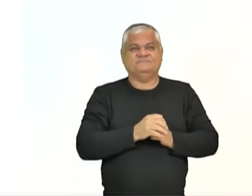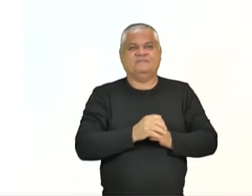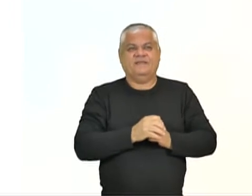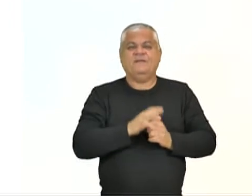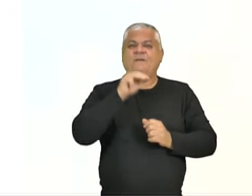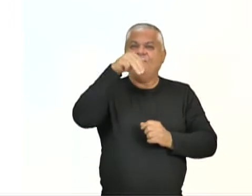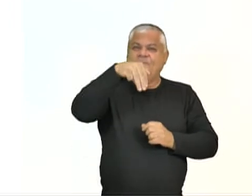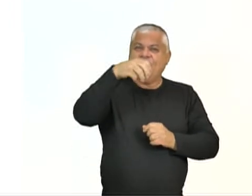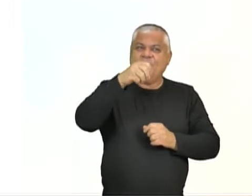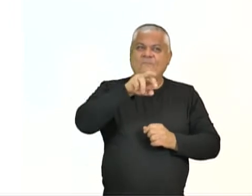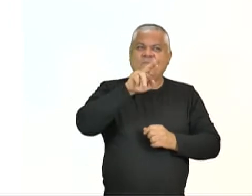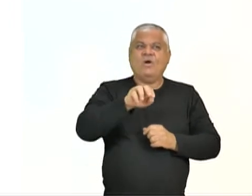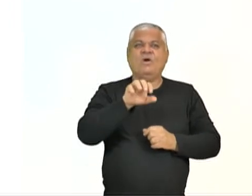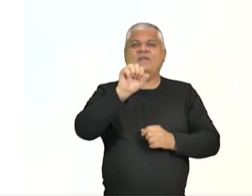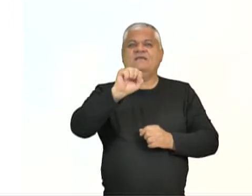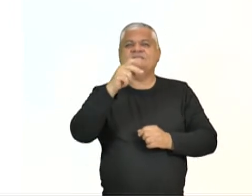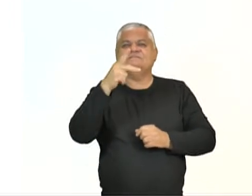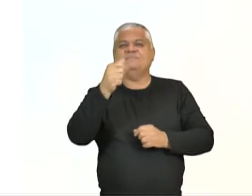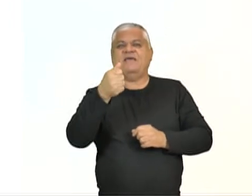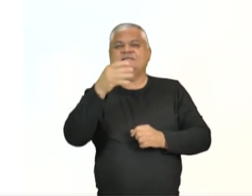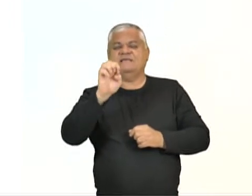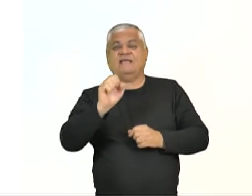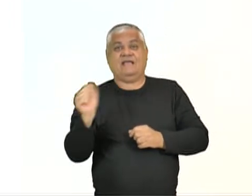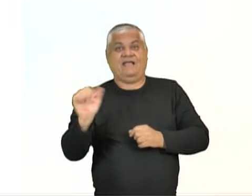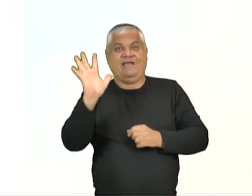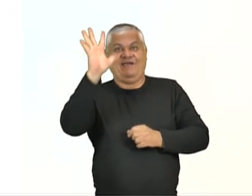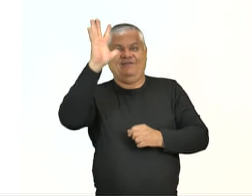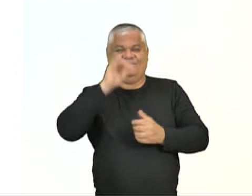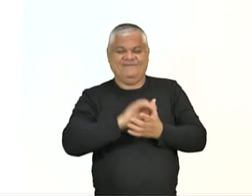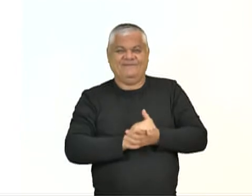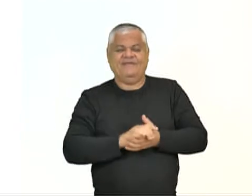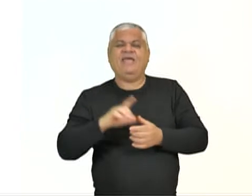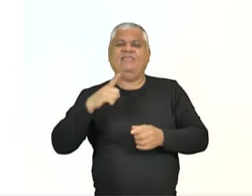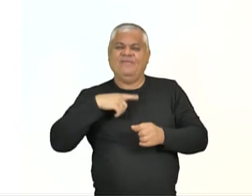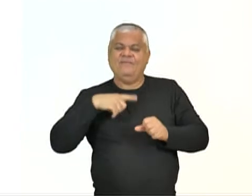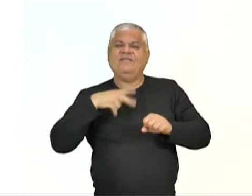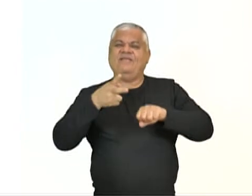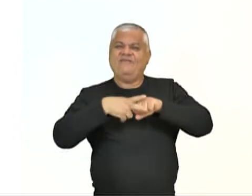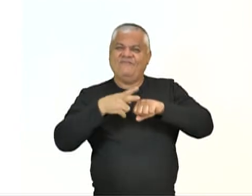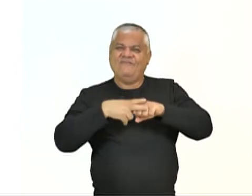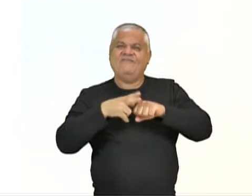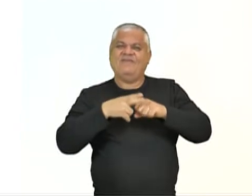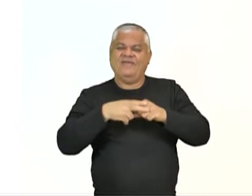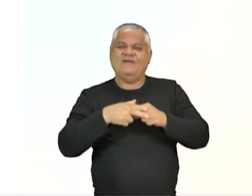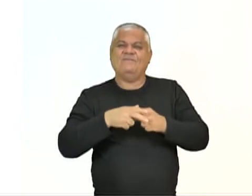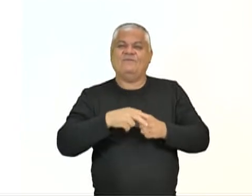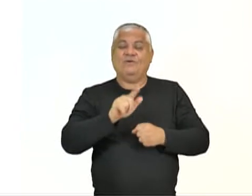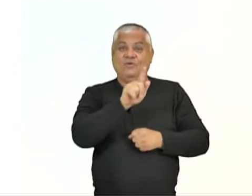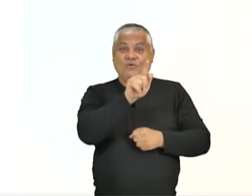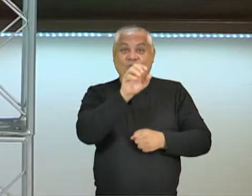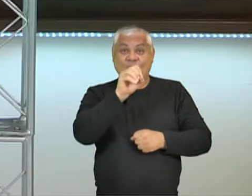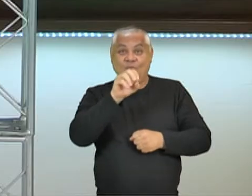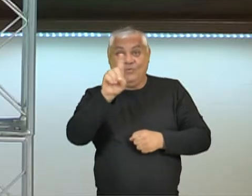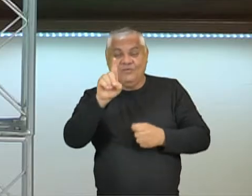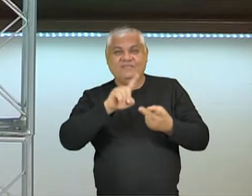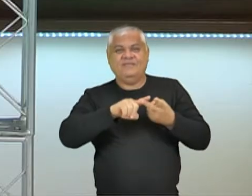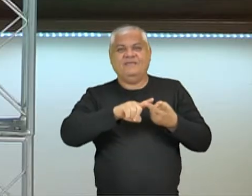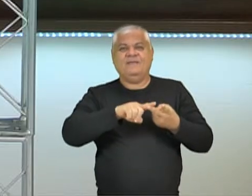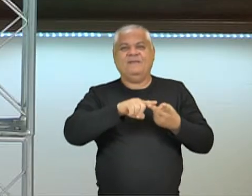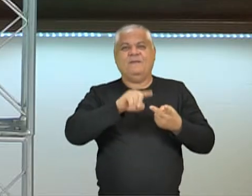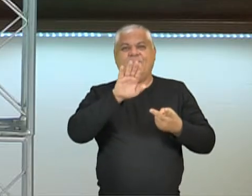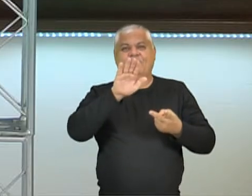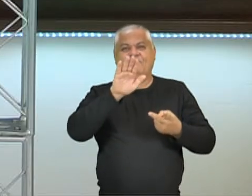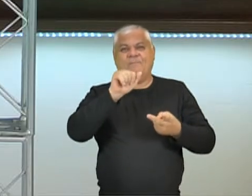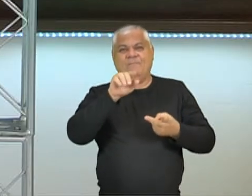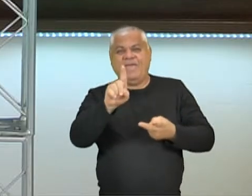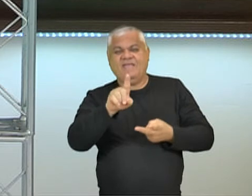expensive vai ser mais caro. E existem os irregulares, como é o caso de good, que é bom, e de bad, que é ruim. Então, não existe